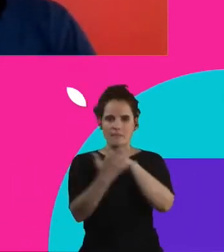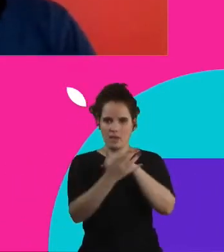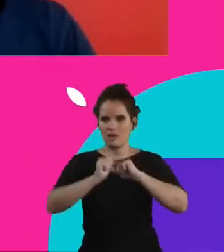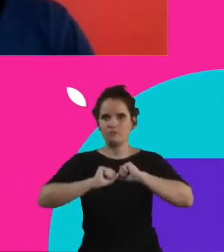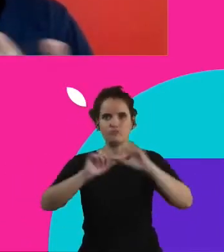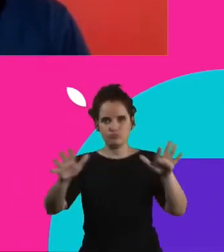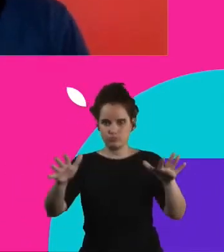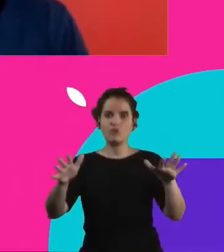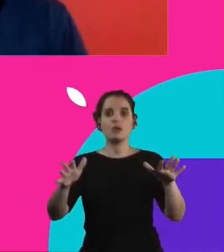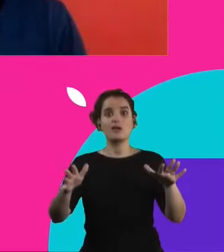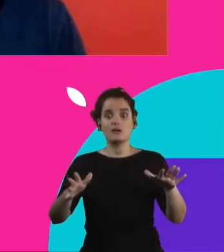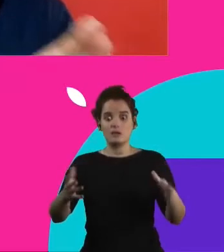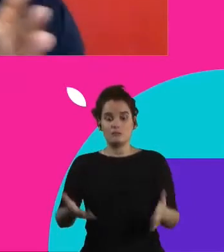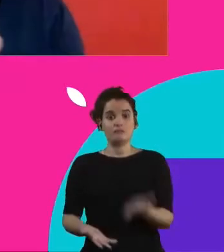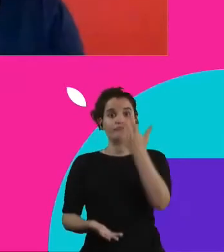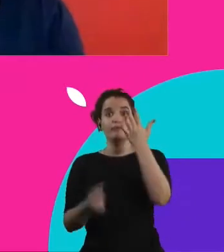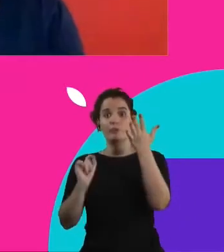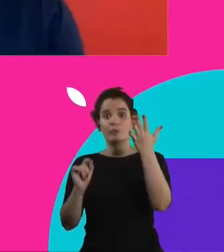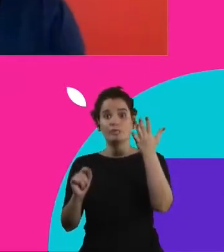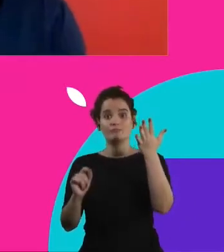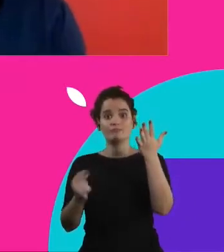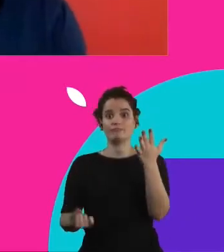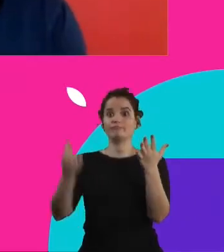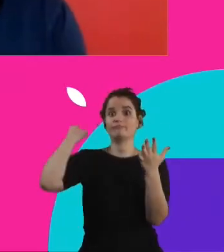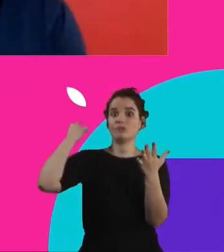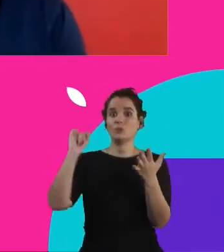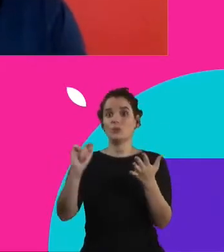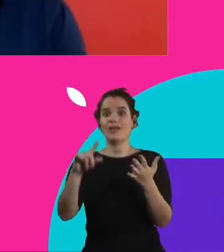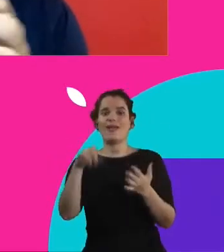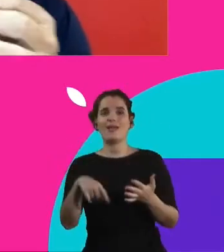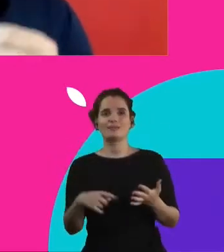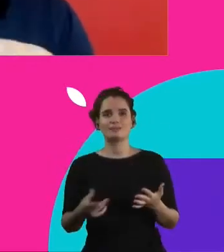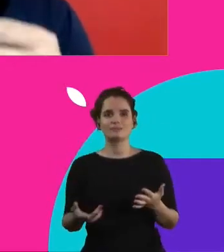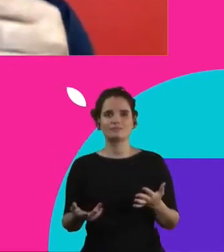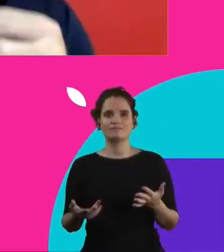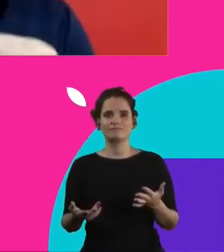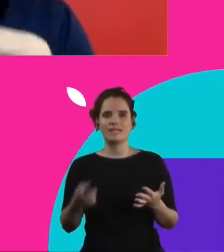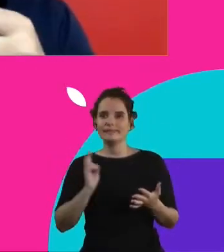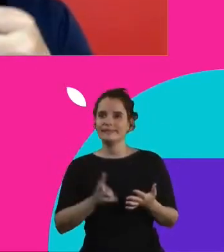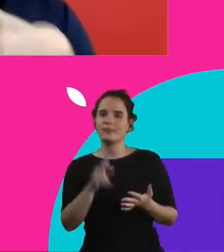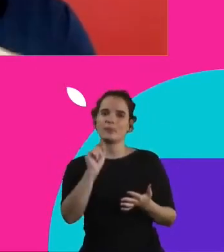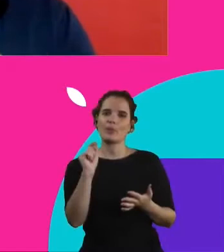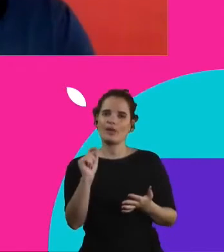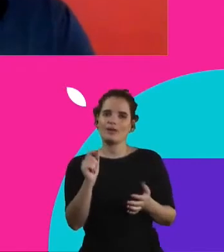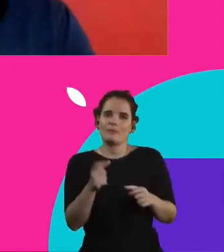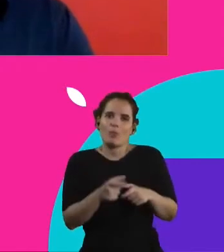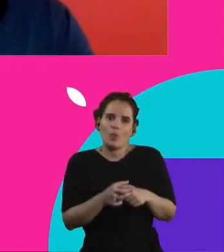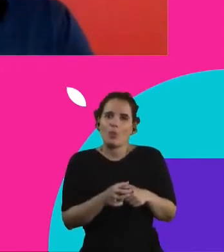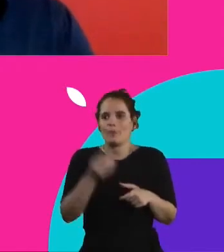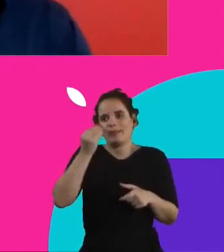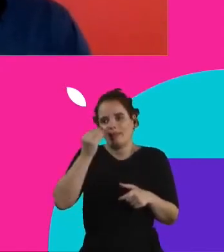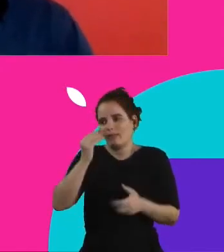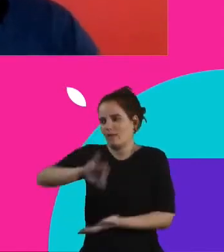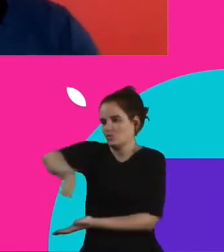agora com algo que na nossa organização ainda era feito de uma forma muito calculada, pequena, trazendo a dignidade que